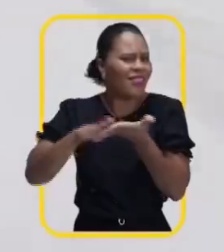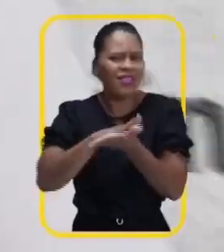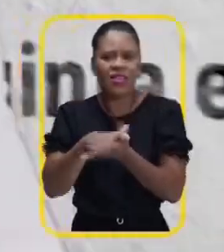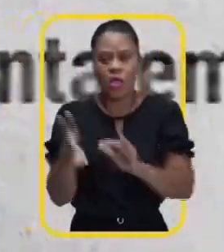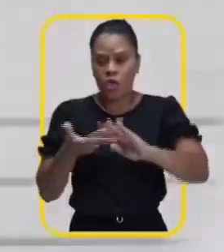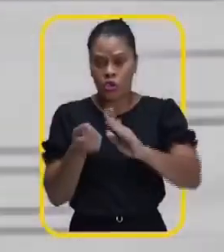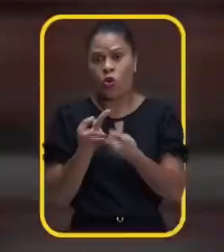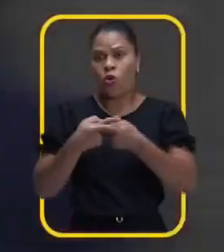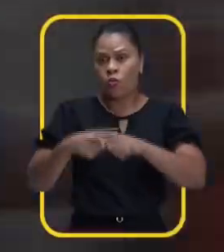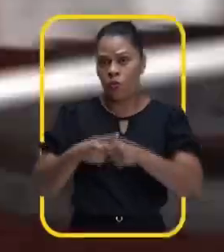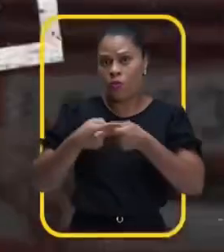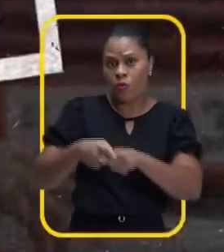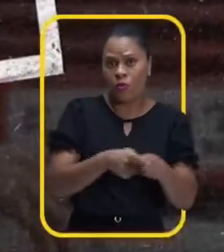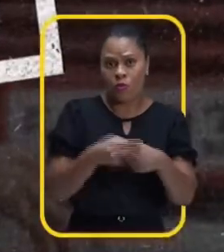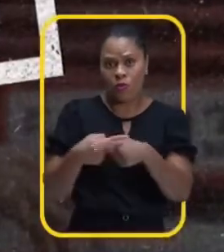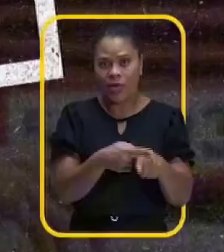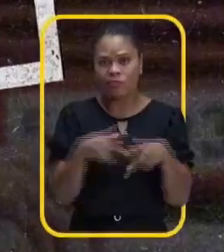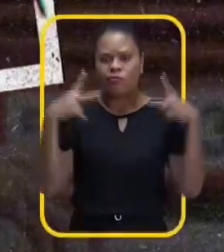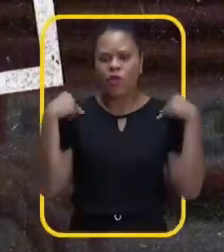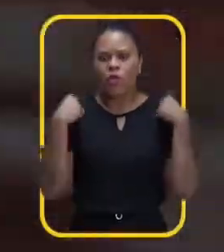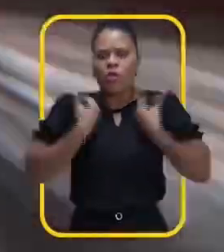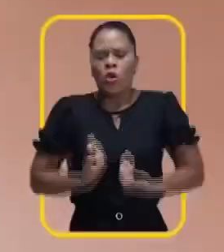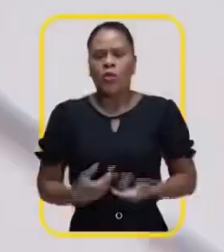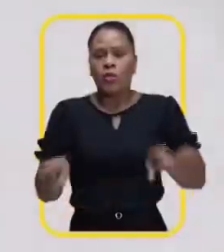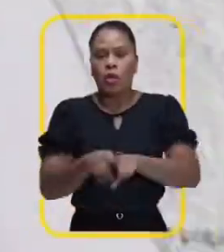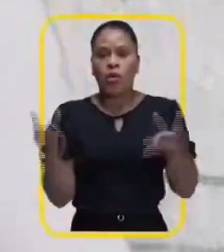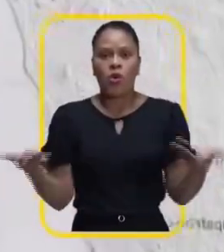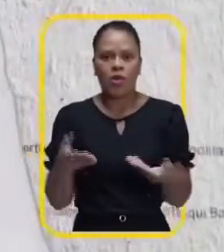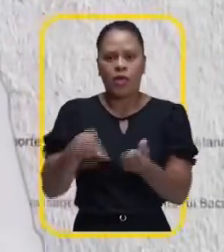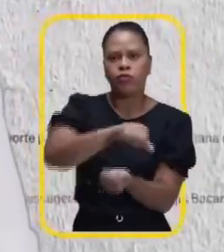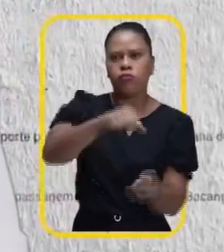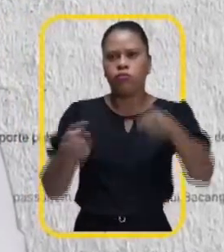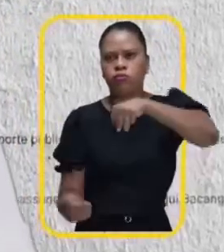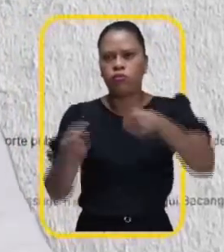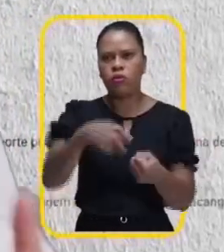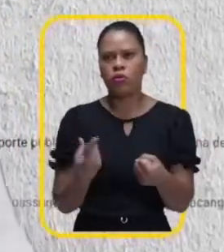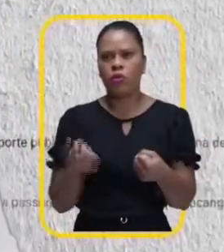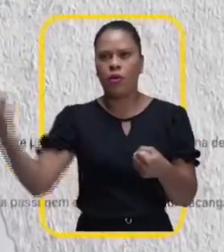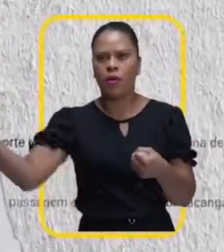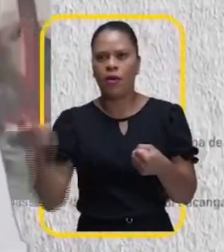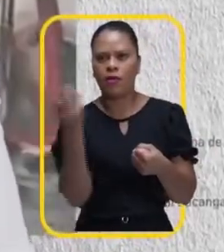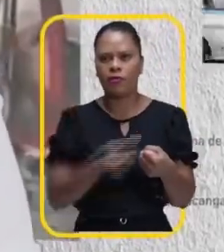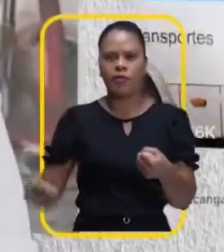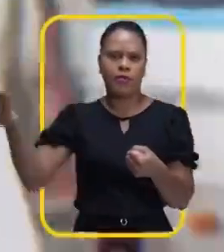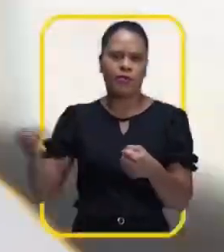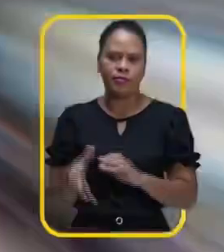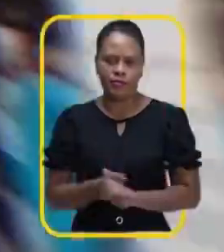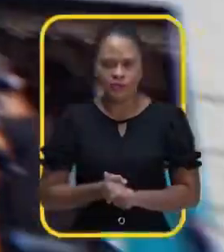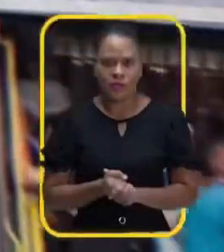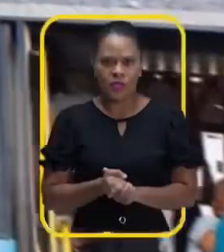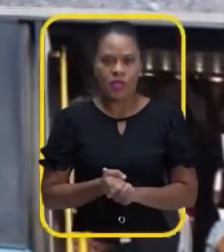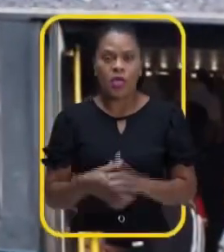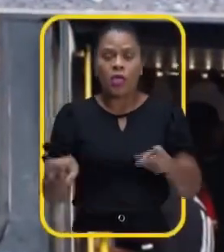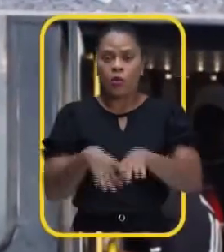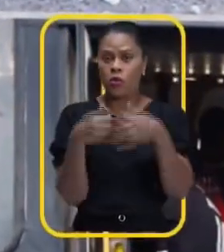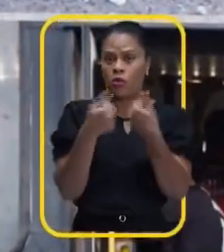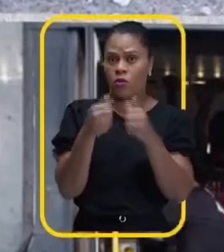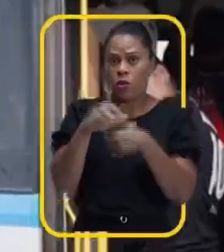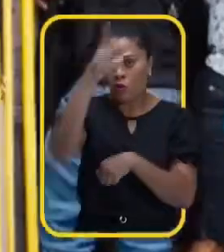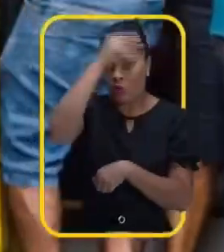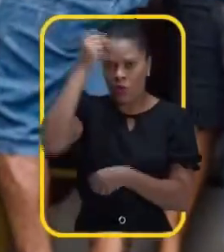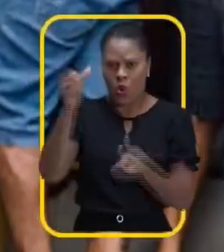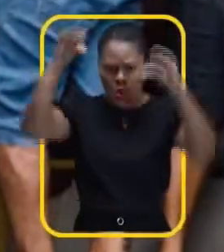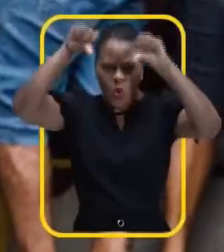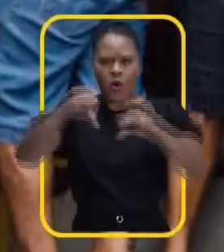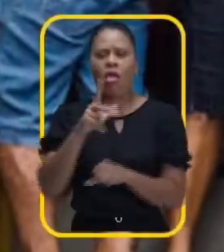nada. Tirou os cobradores e sobrecarregou os motoristas, que hoje tem que dirigir, pegar o dinheiro, dar troco. Colocando o transporte público